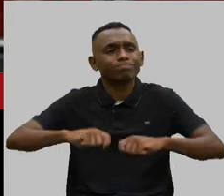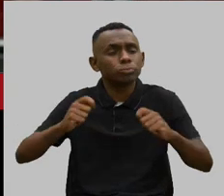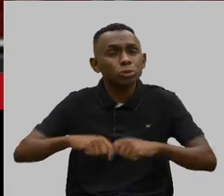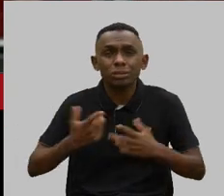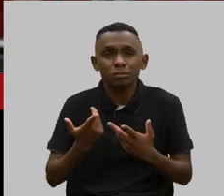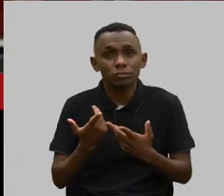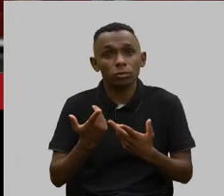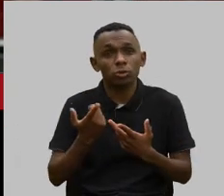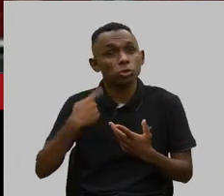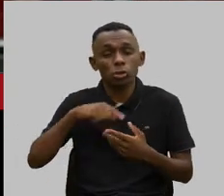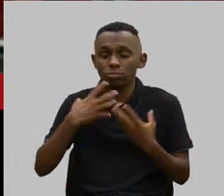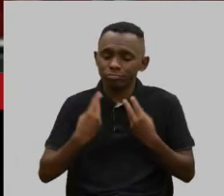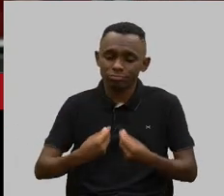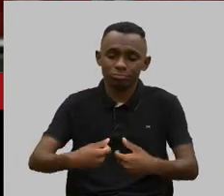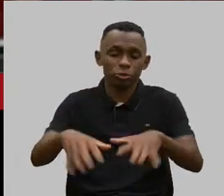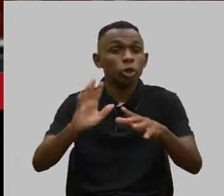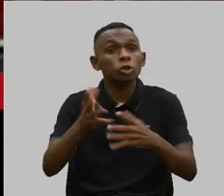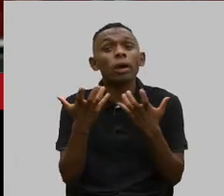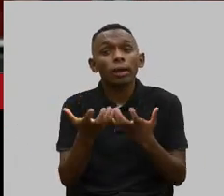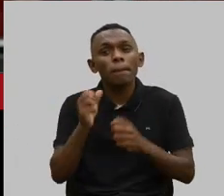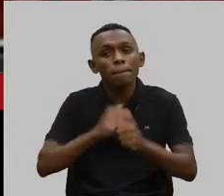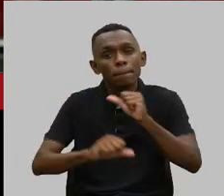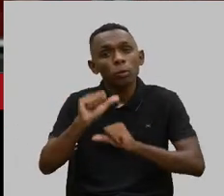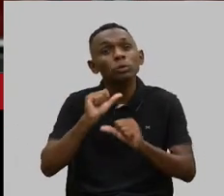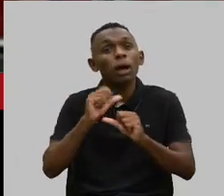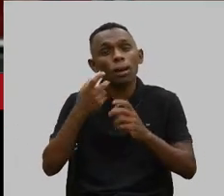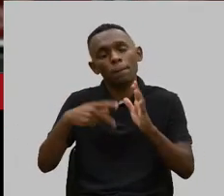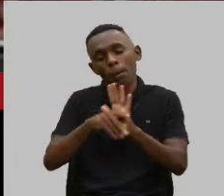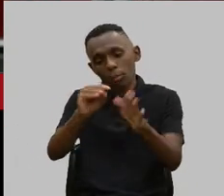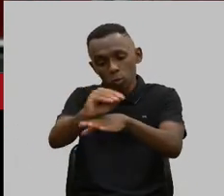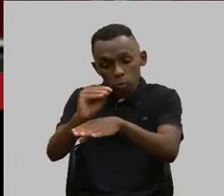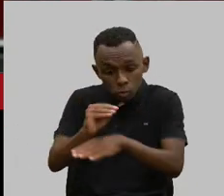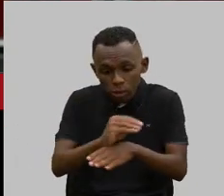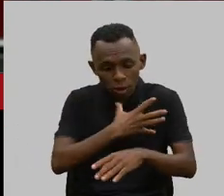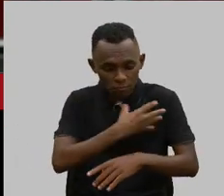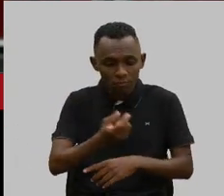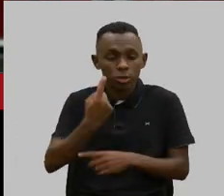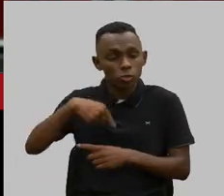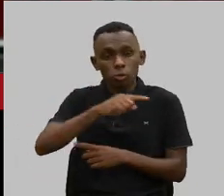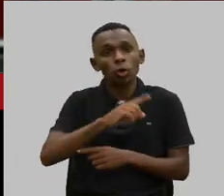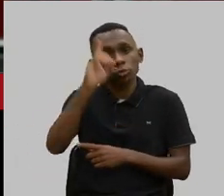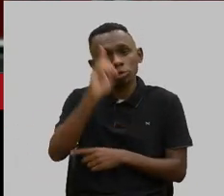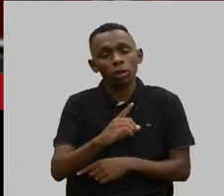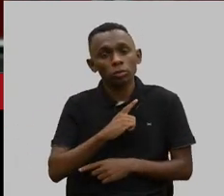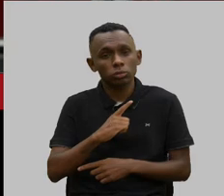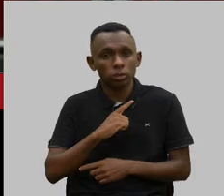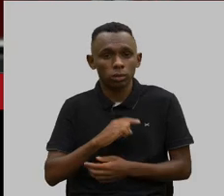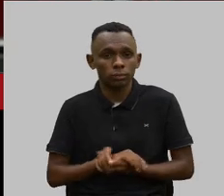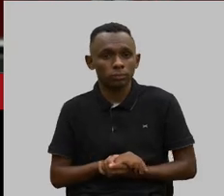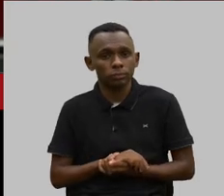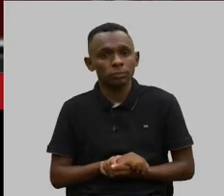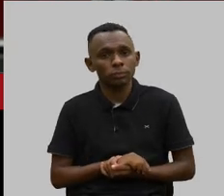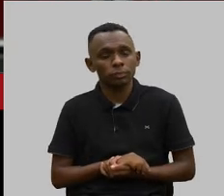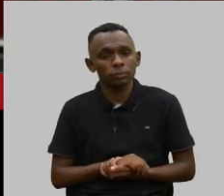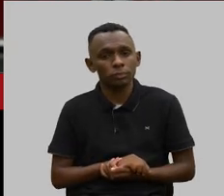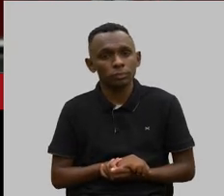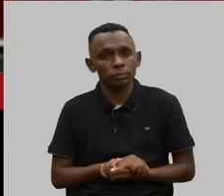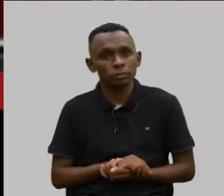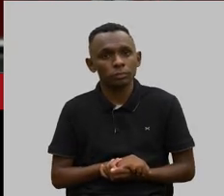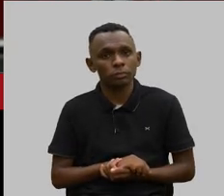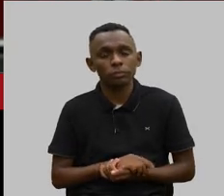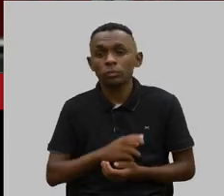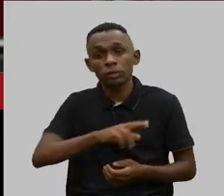Nossa moral já se foi, a gente só quer cuidar do filho da gente com dignidade. Então, não é